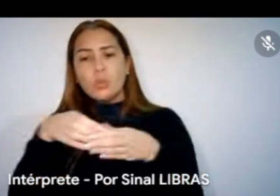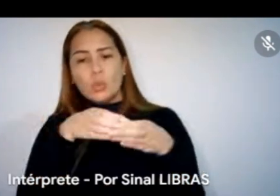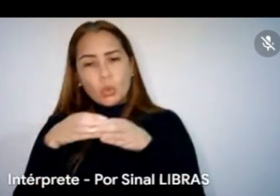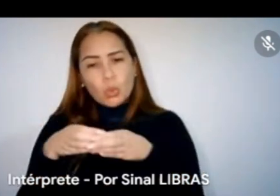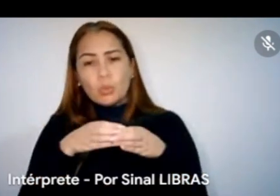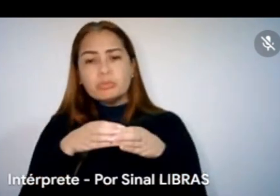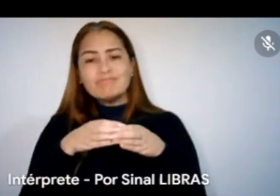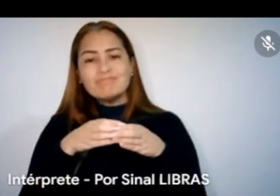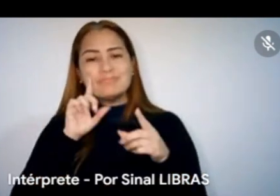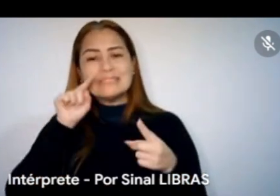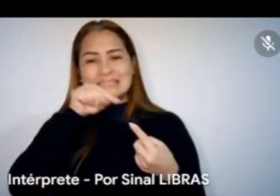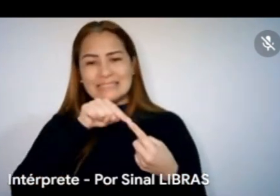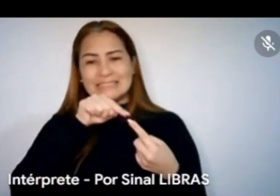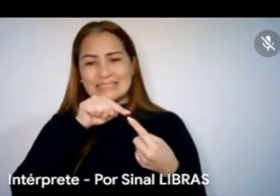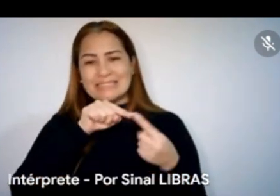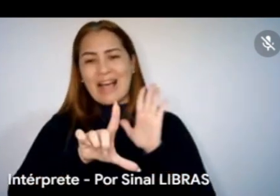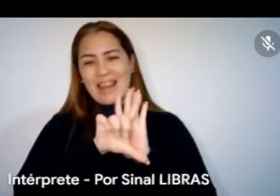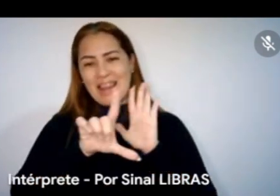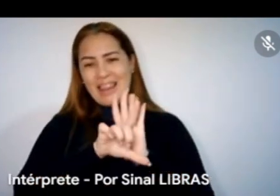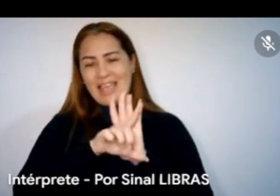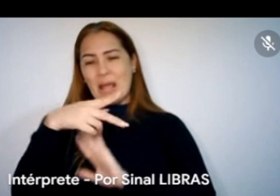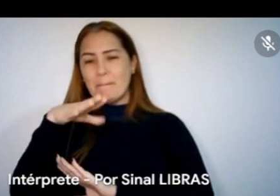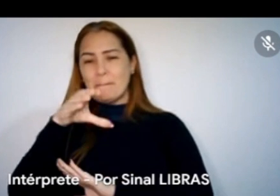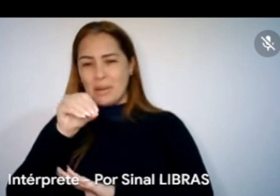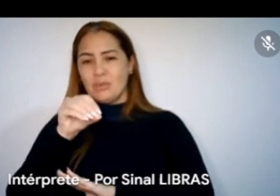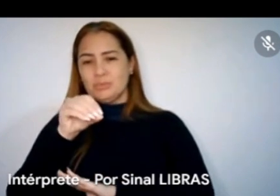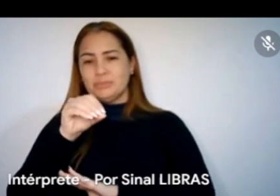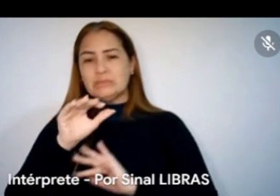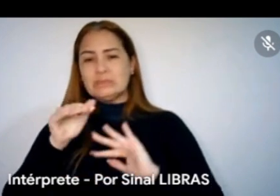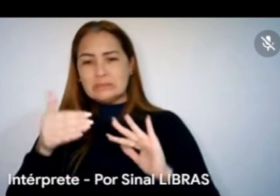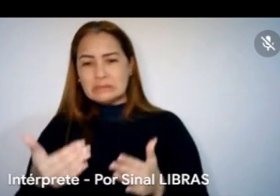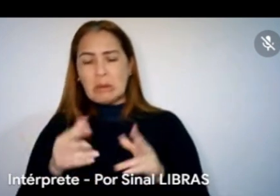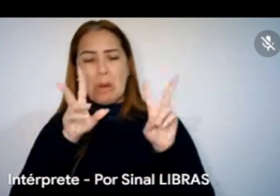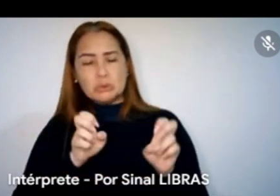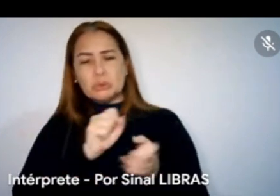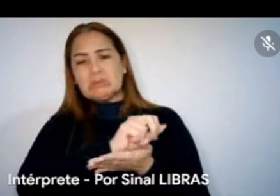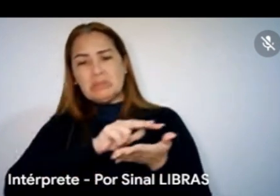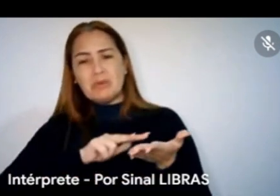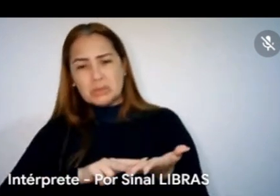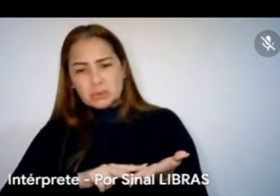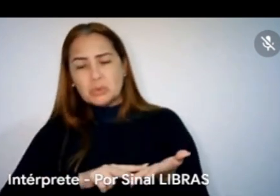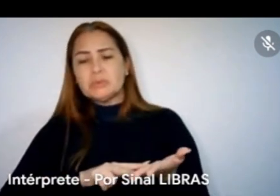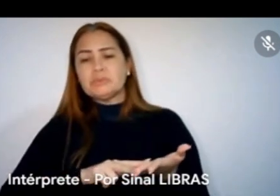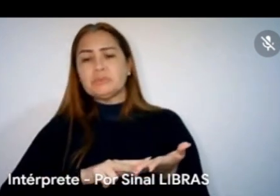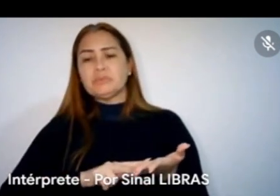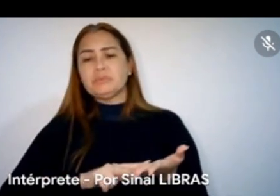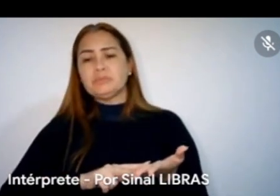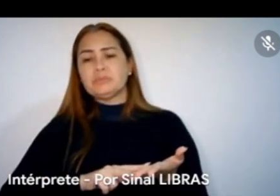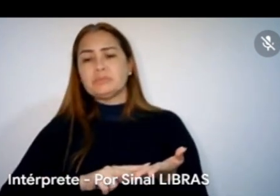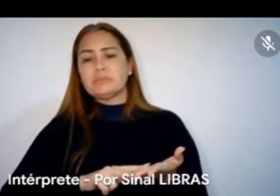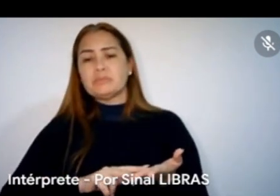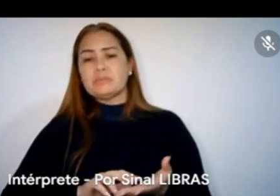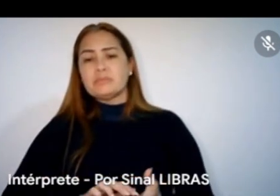à lei Paulo Gustavo, as discrepâncias nas avaliações e tal, de um dos mesmos,